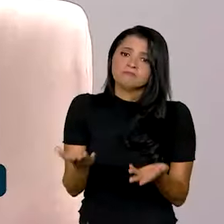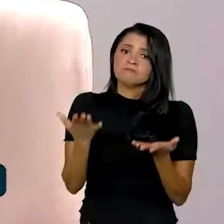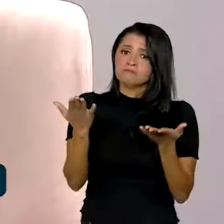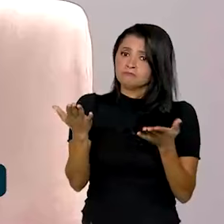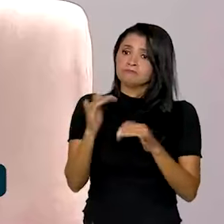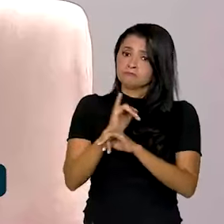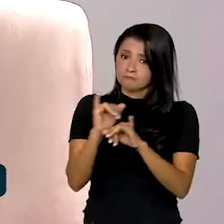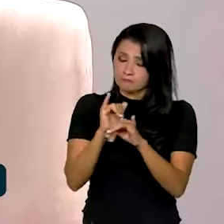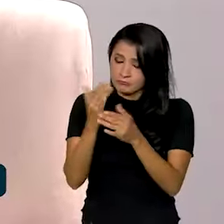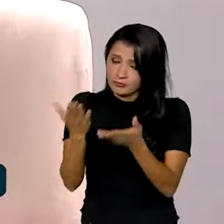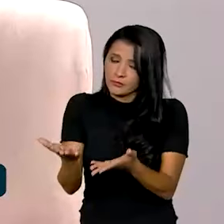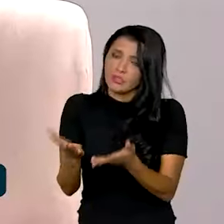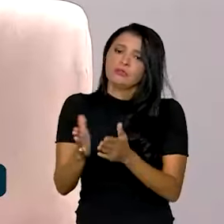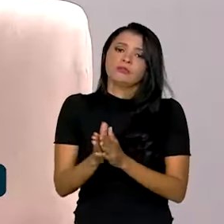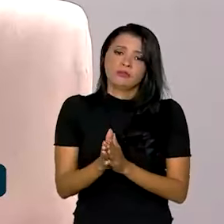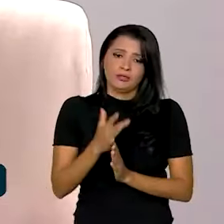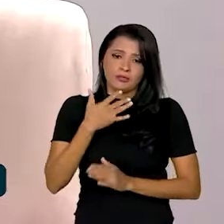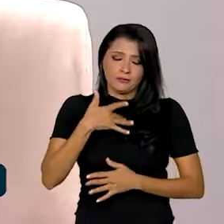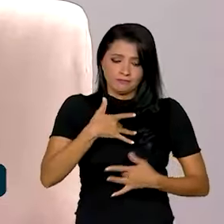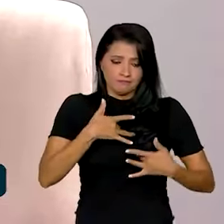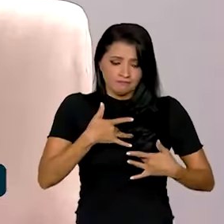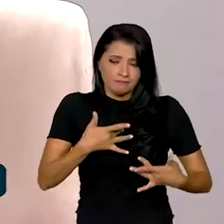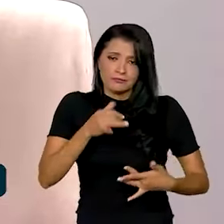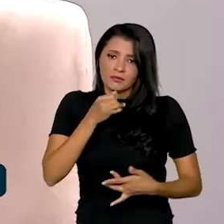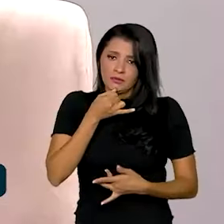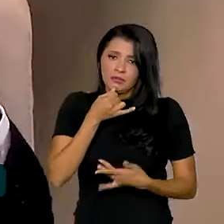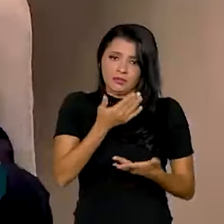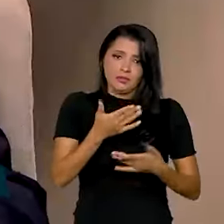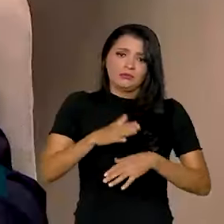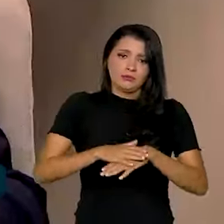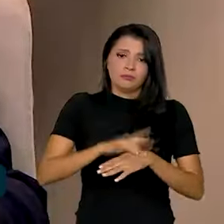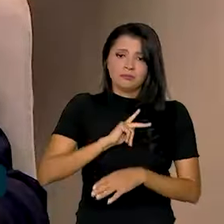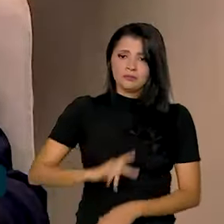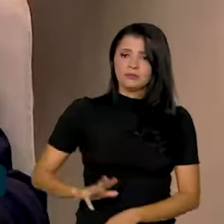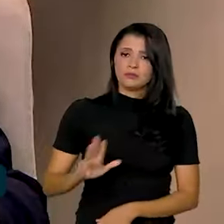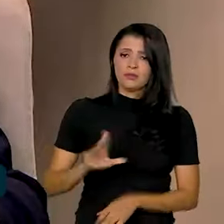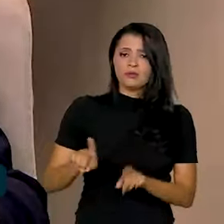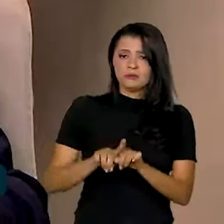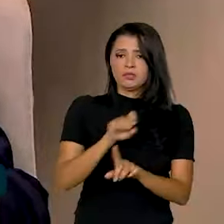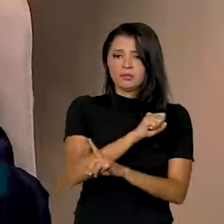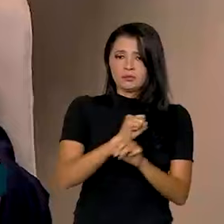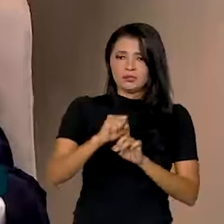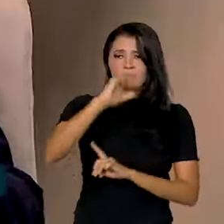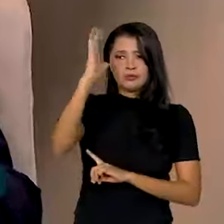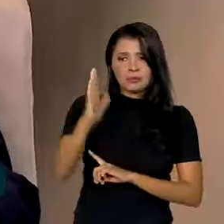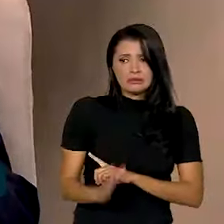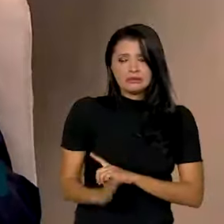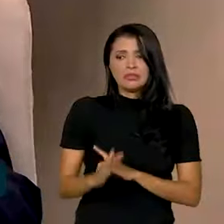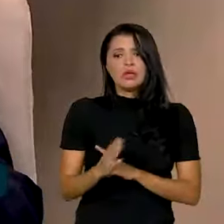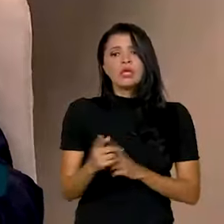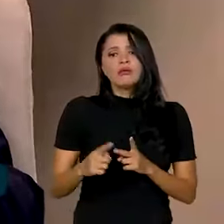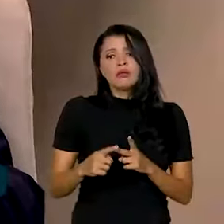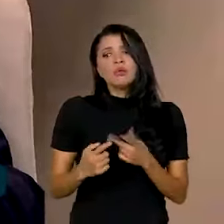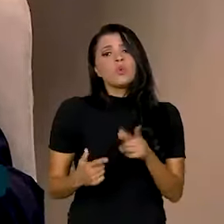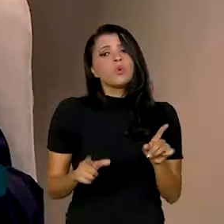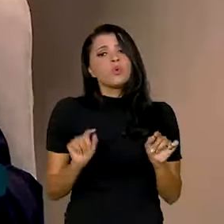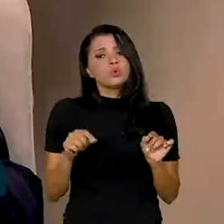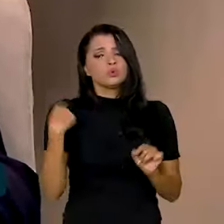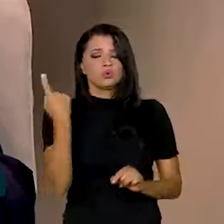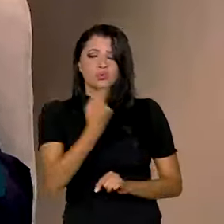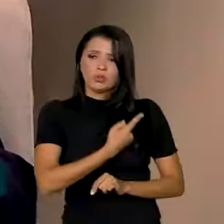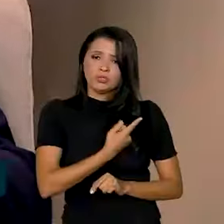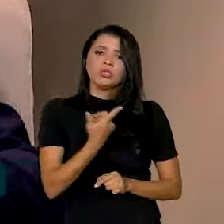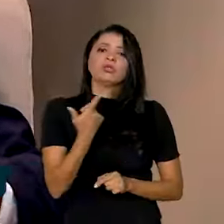transmitimos os pesares do presidente Lula e da sociedade brasileira, e de outro lado, nós estamos